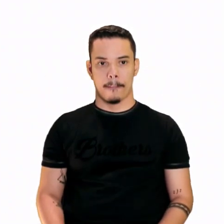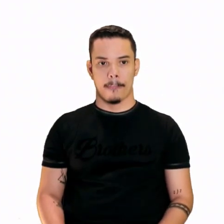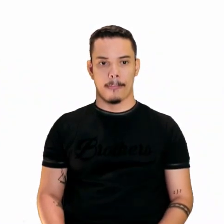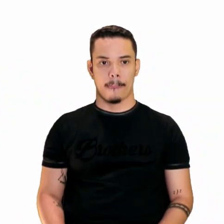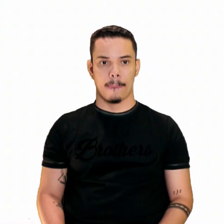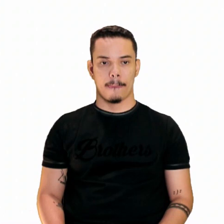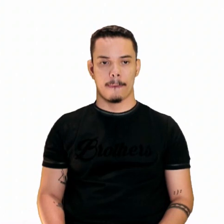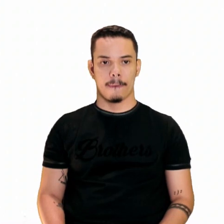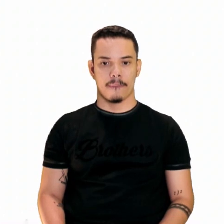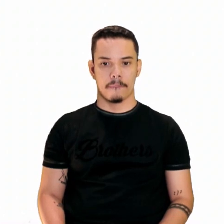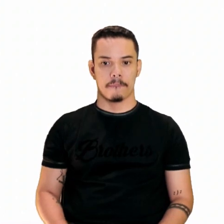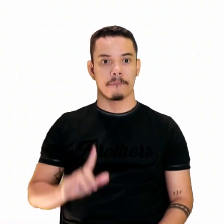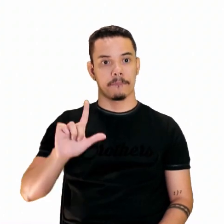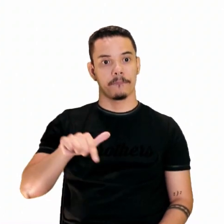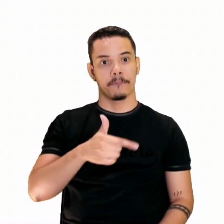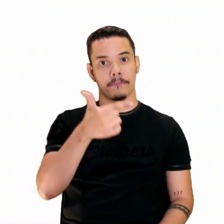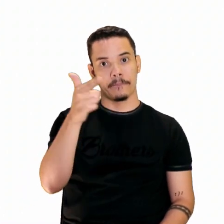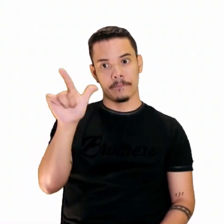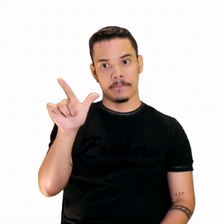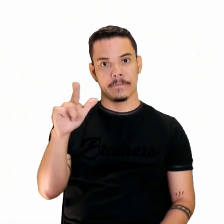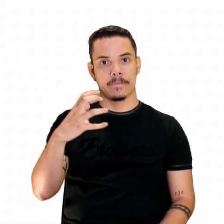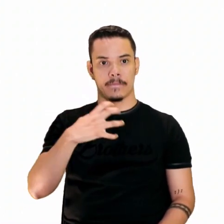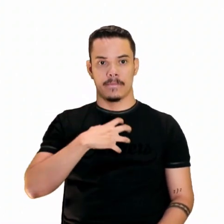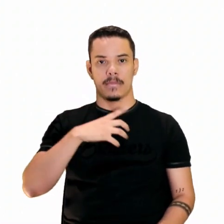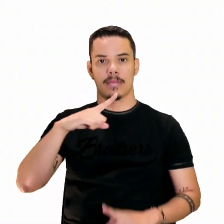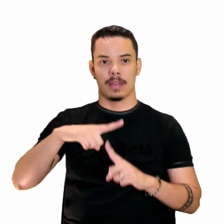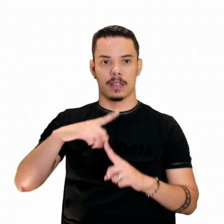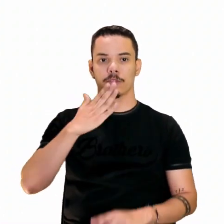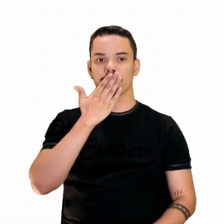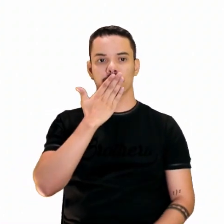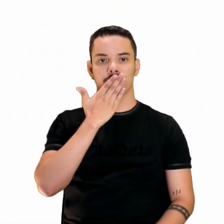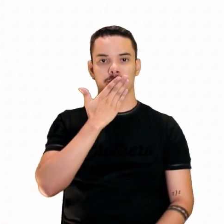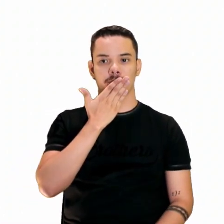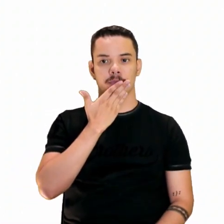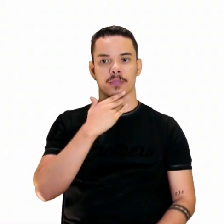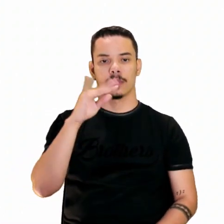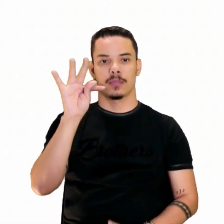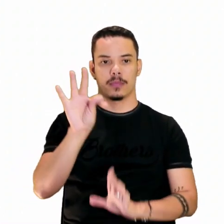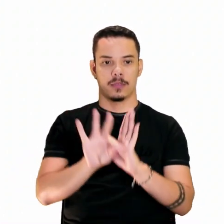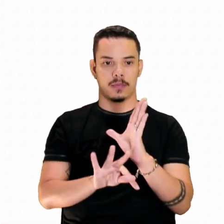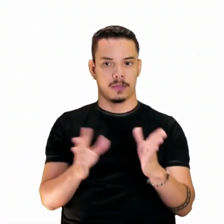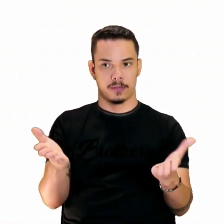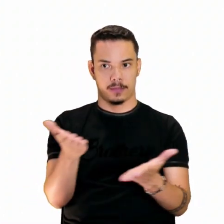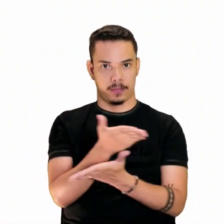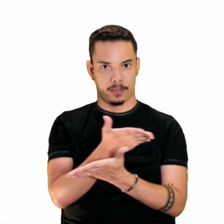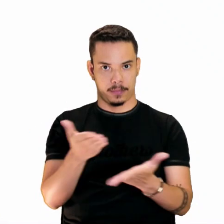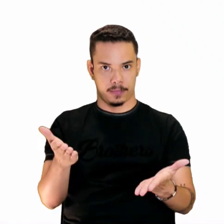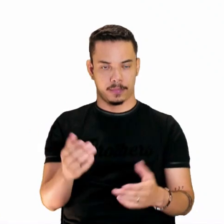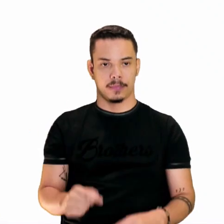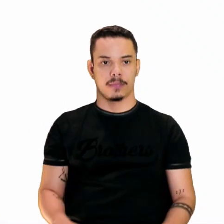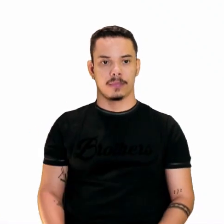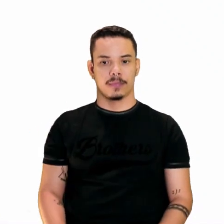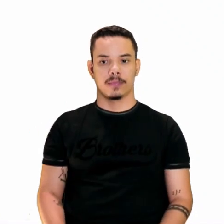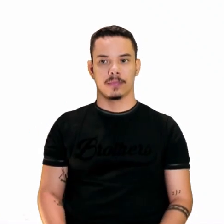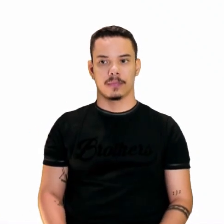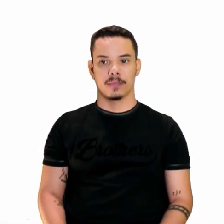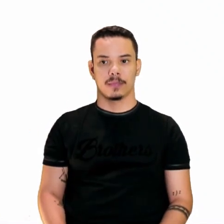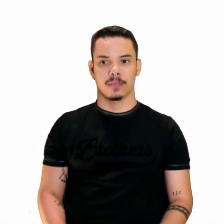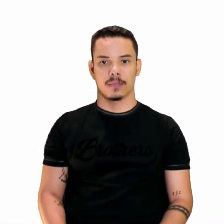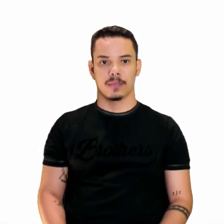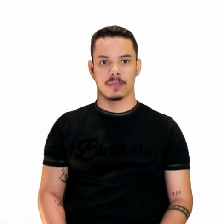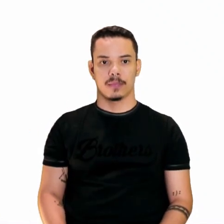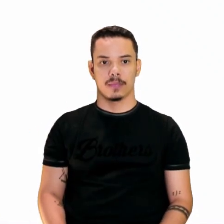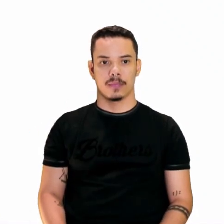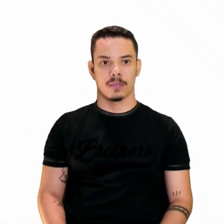Seguimos! Outra maneira, outro tipo de intertextualidade. Galerinha, vamos lá? De olho aqui.